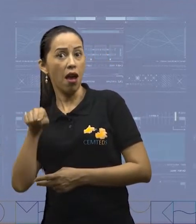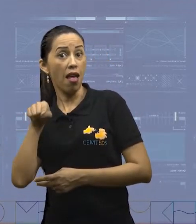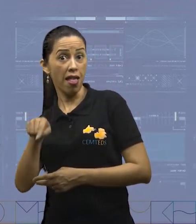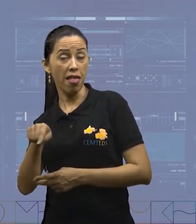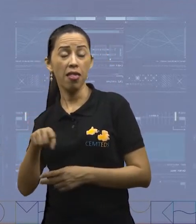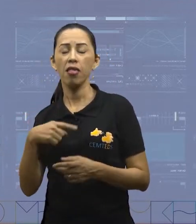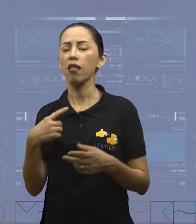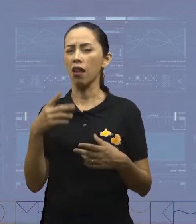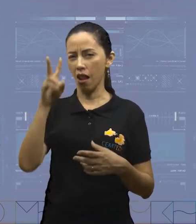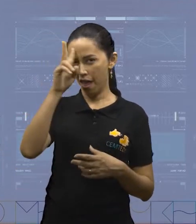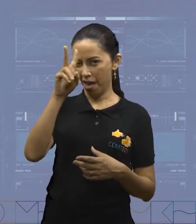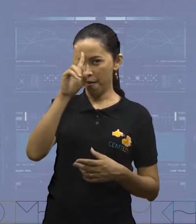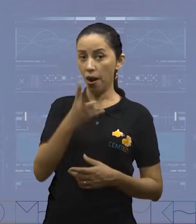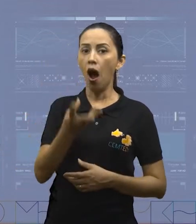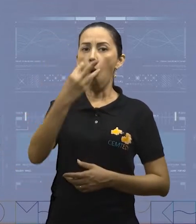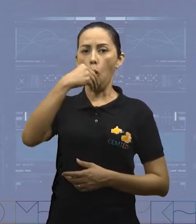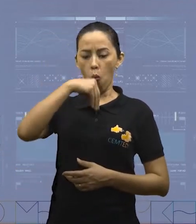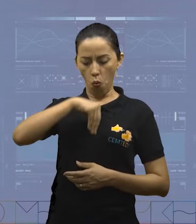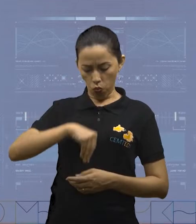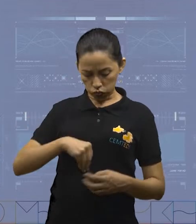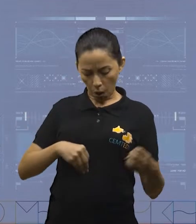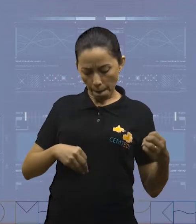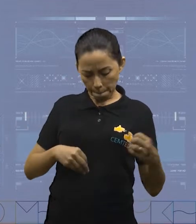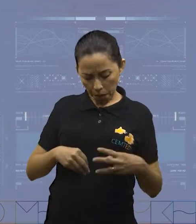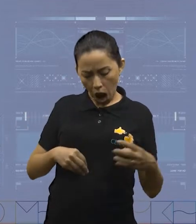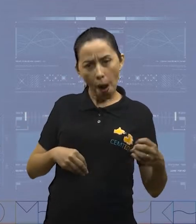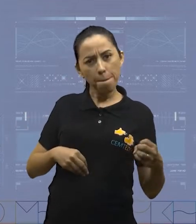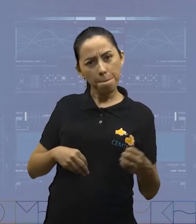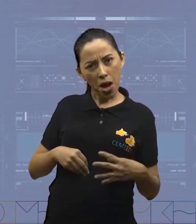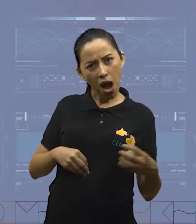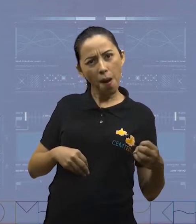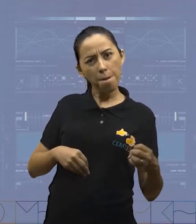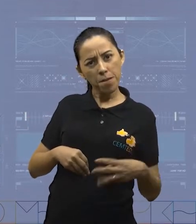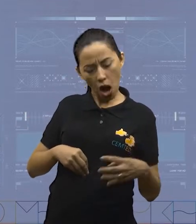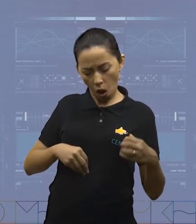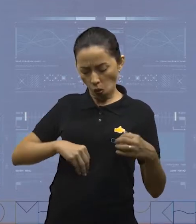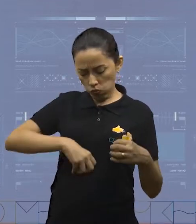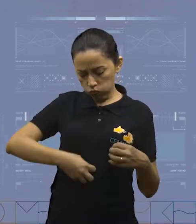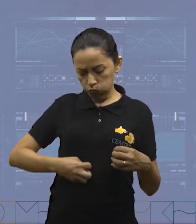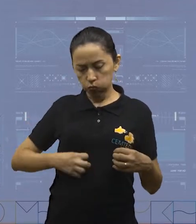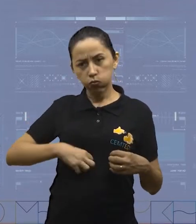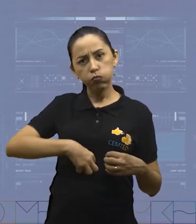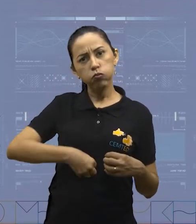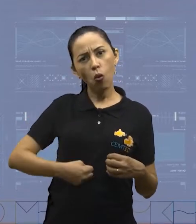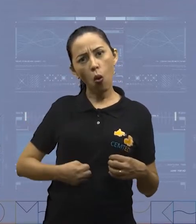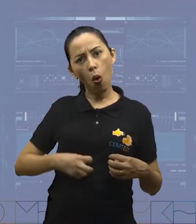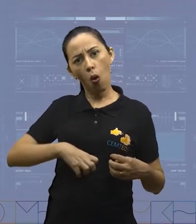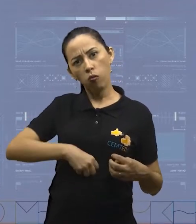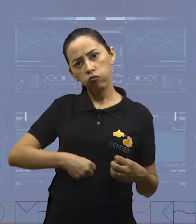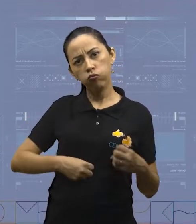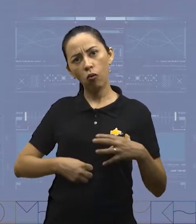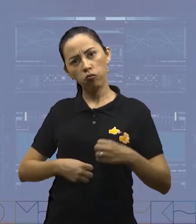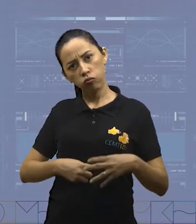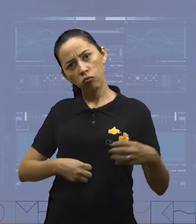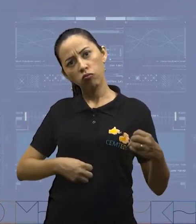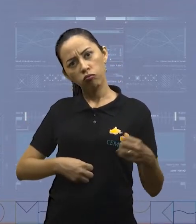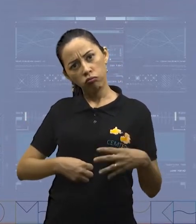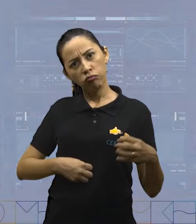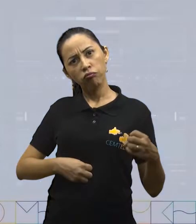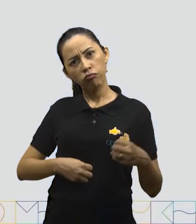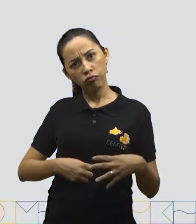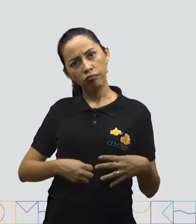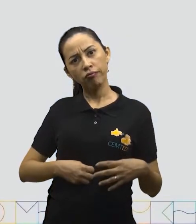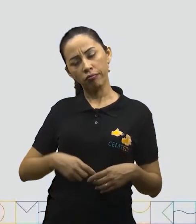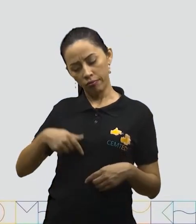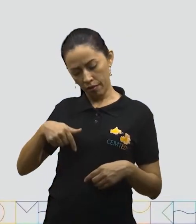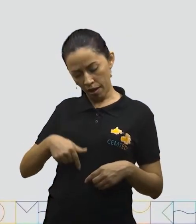quebrando para que ele possa ser absorvido. Essa digestão ocorre ao longo do tubo digestório.